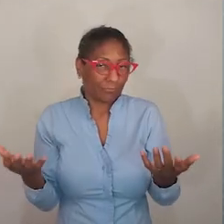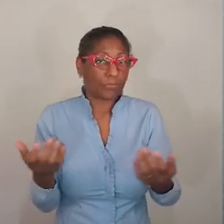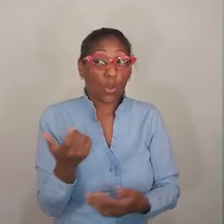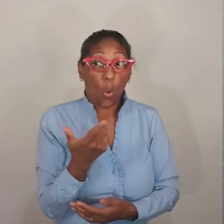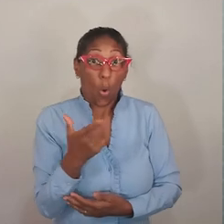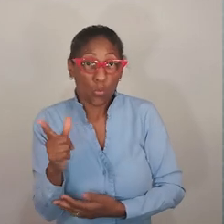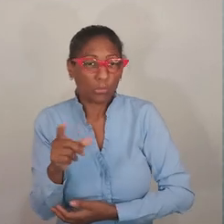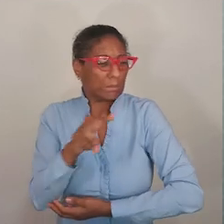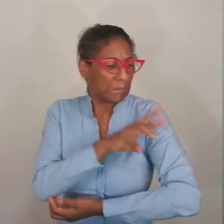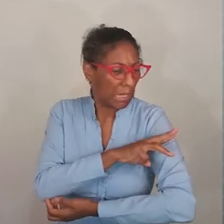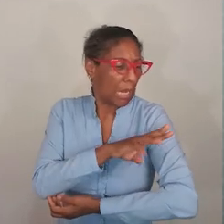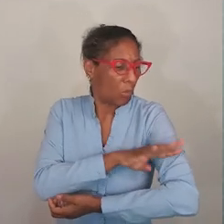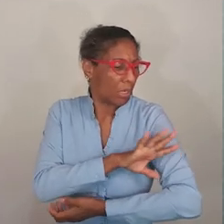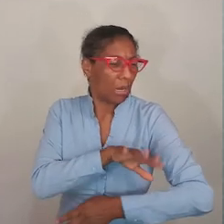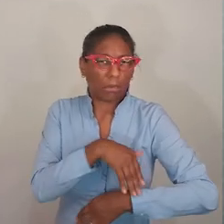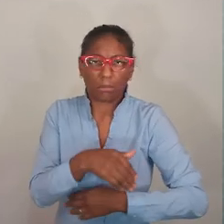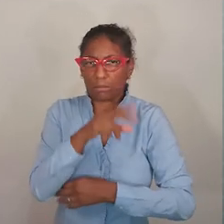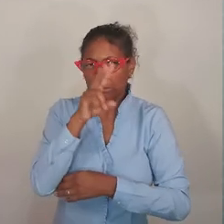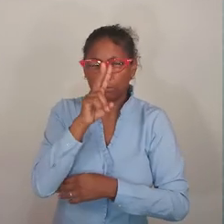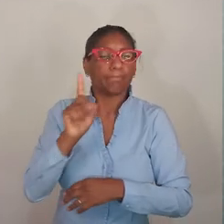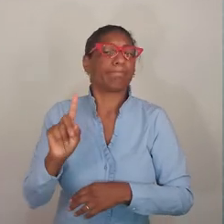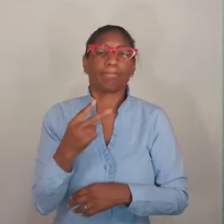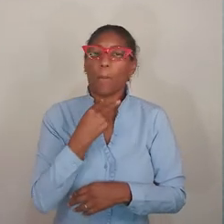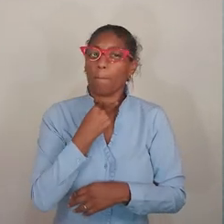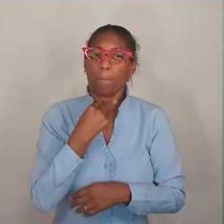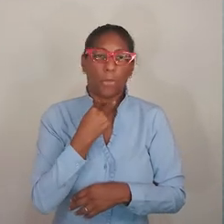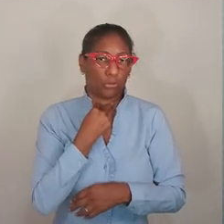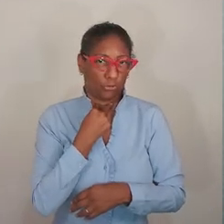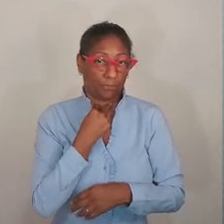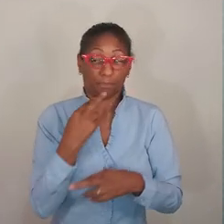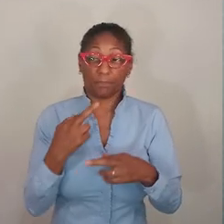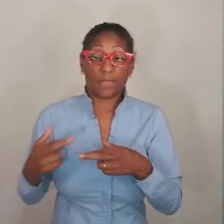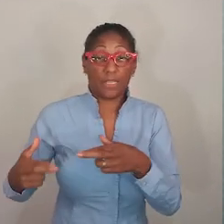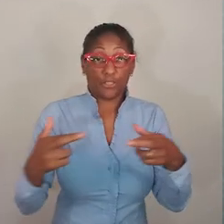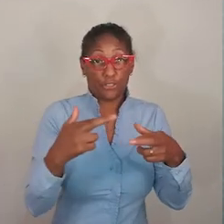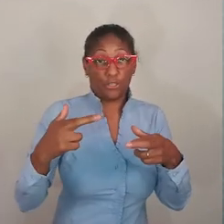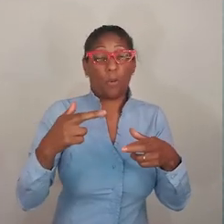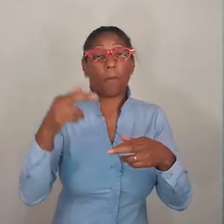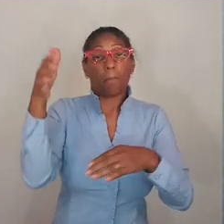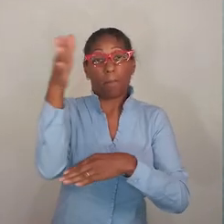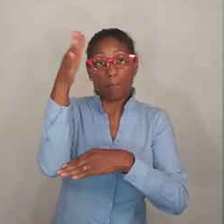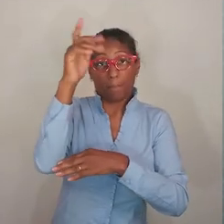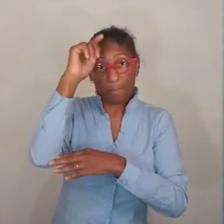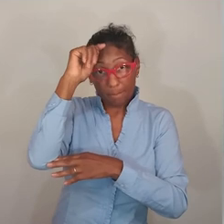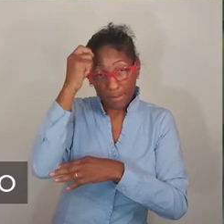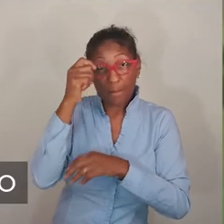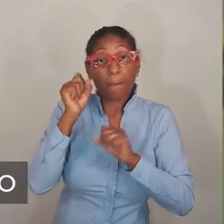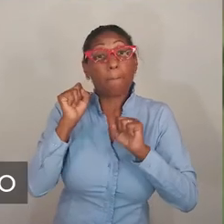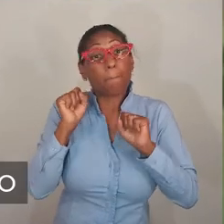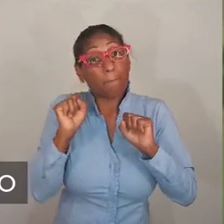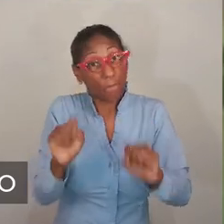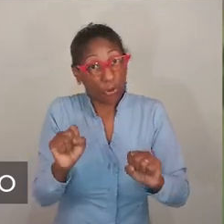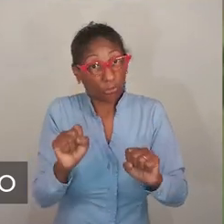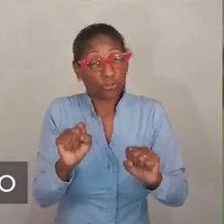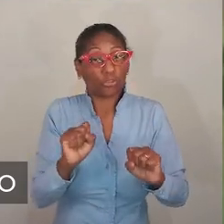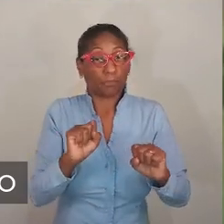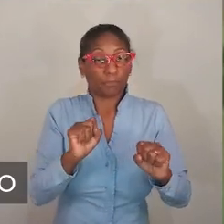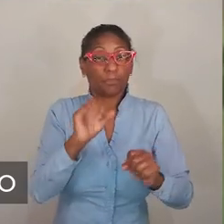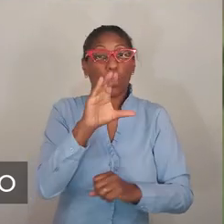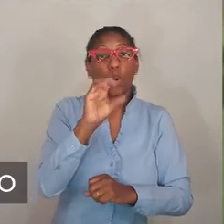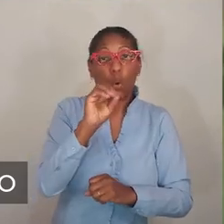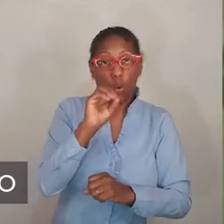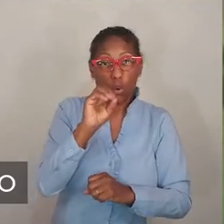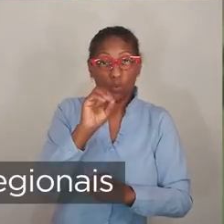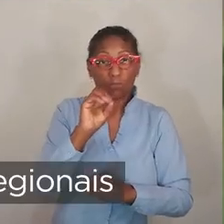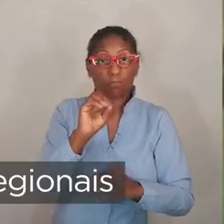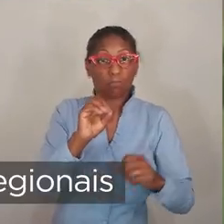trabalhar. Para os demais níveis de ensino, as atividades presenciais seguem proibidas na bandeira preta. As regiões em bandeira preta